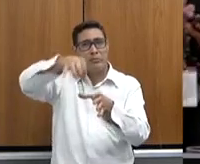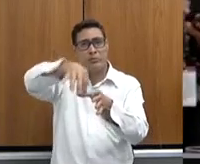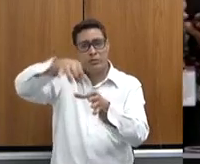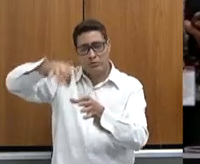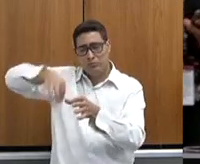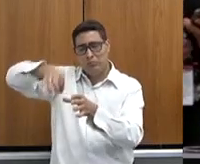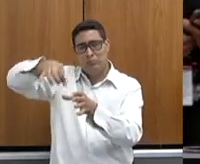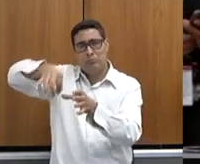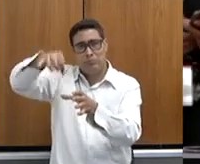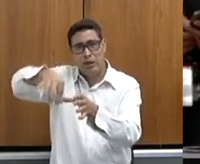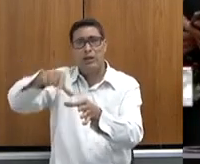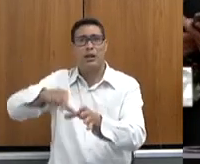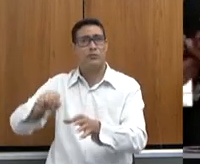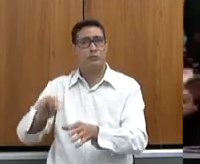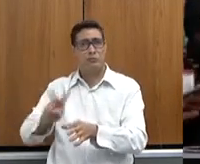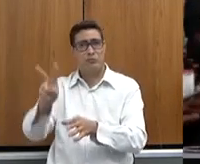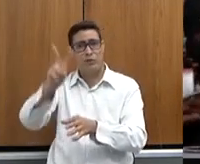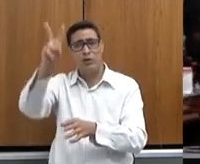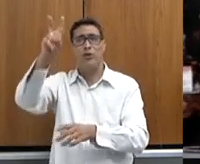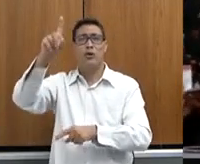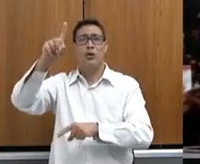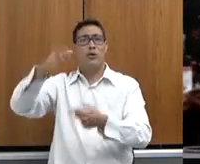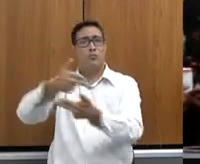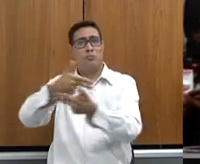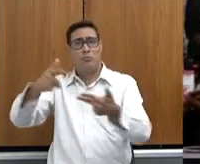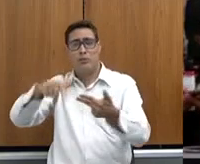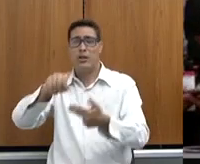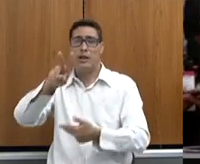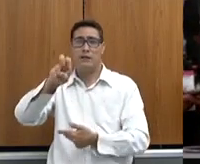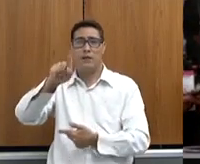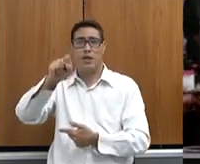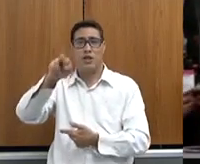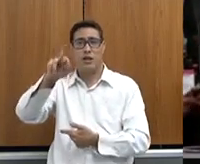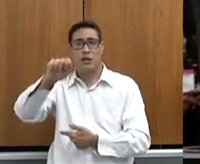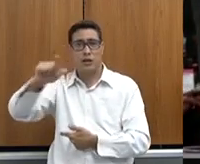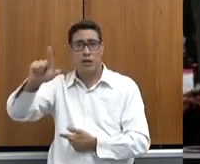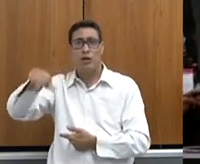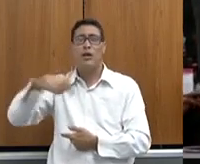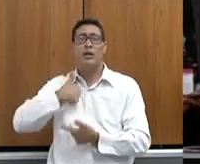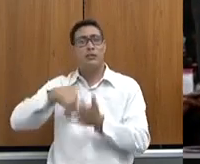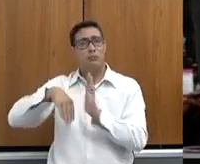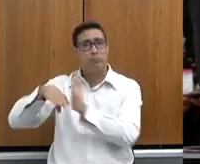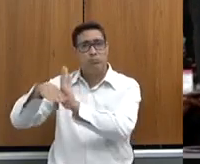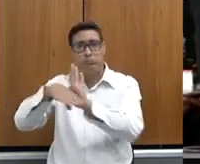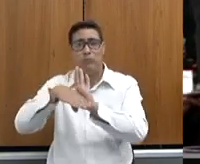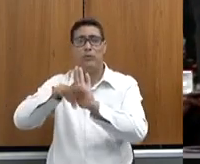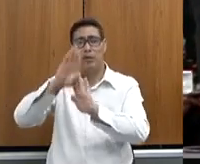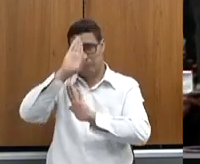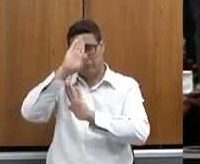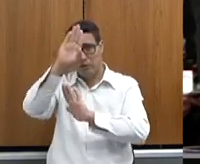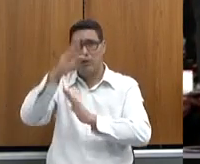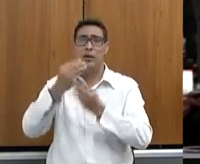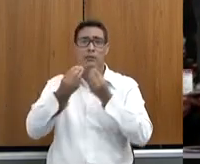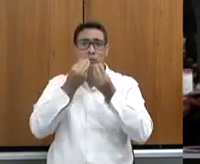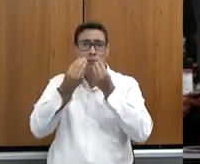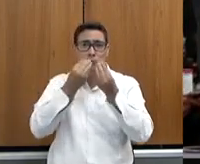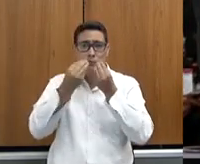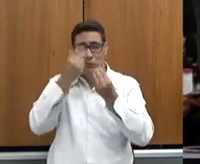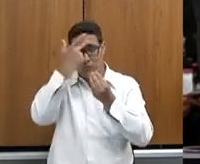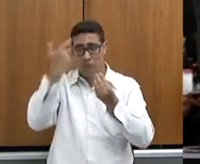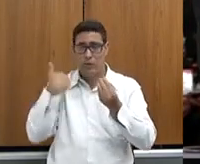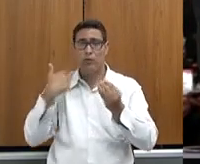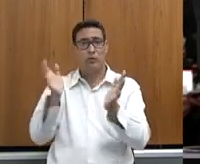commodity, uma proteína vegetal, que está se transformando cada vez mais no alimento que chega à mesa do consumidor